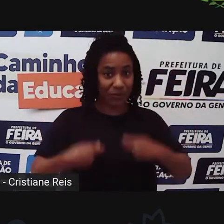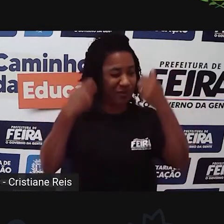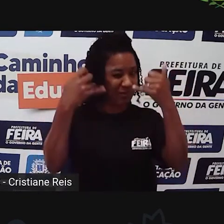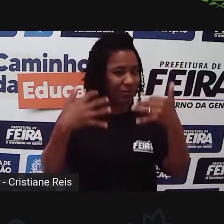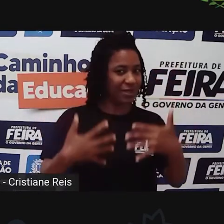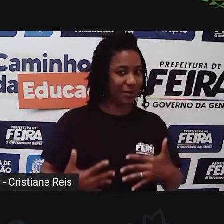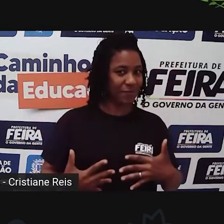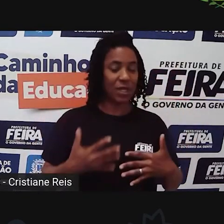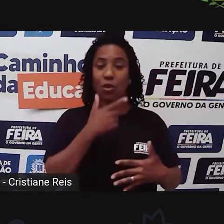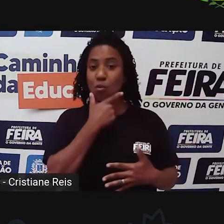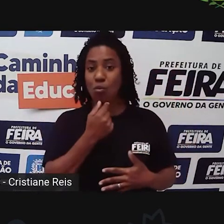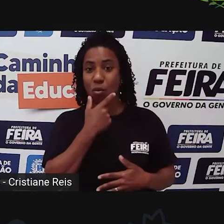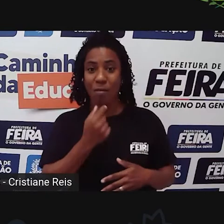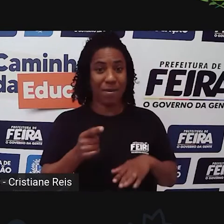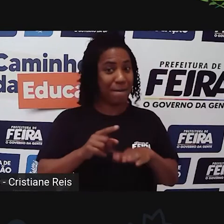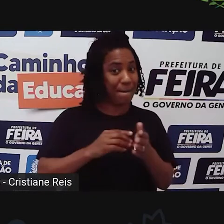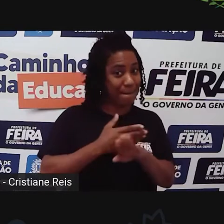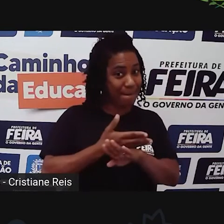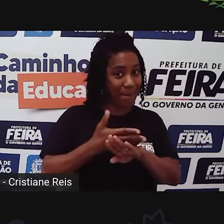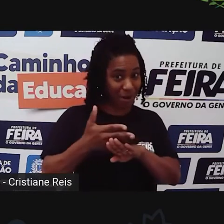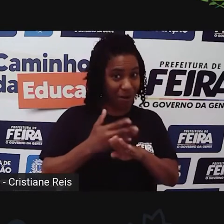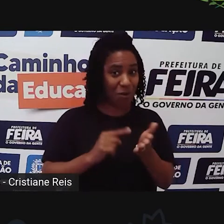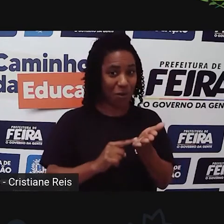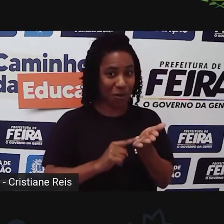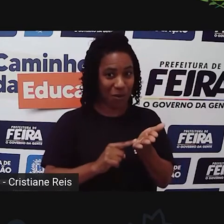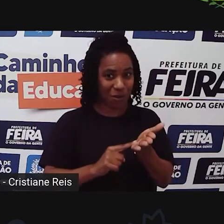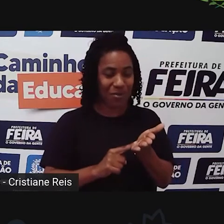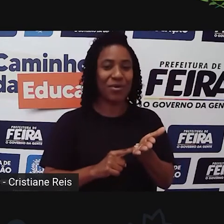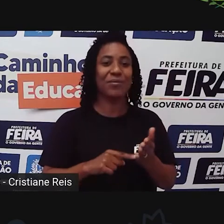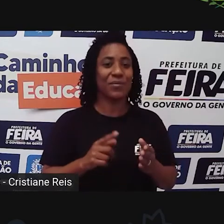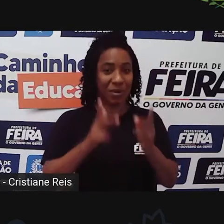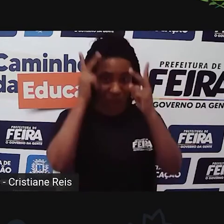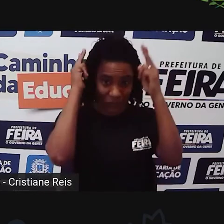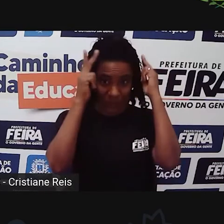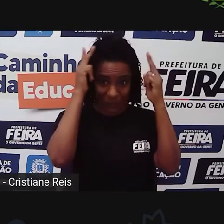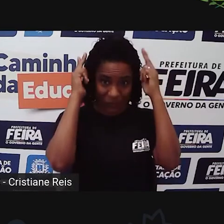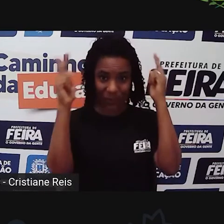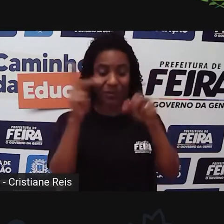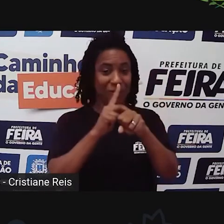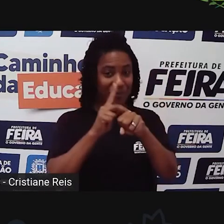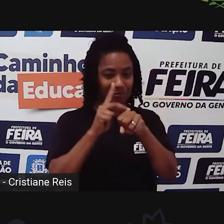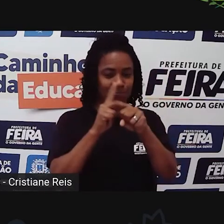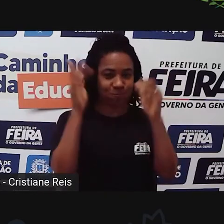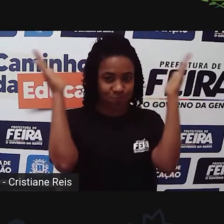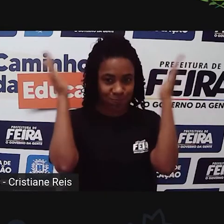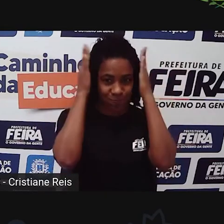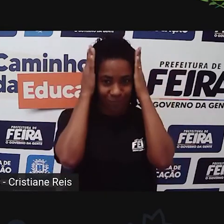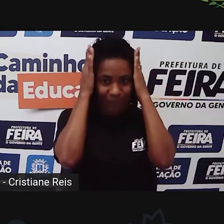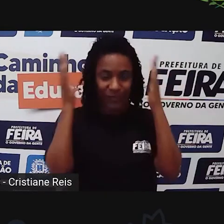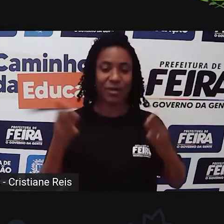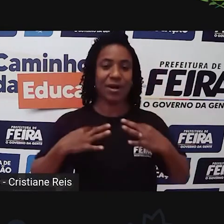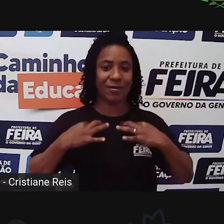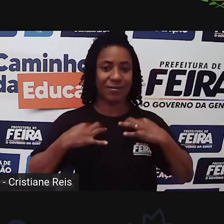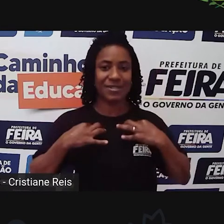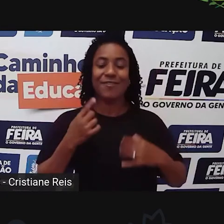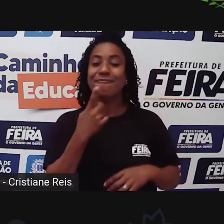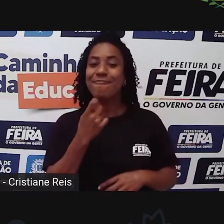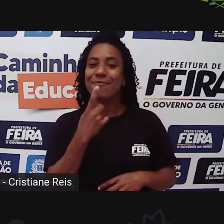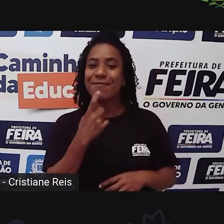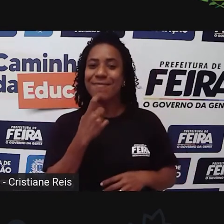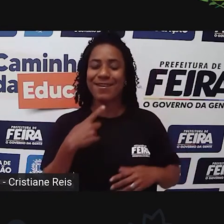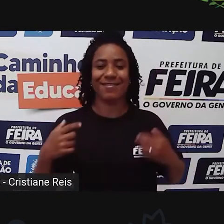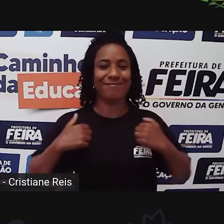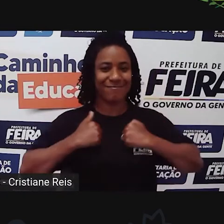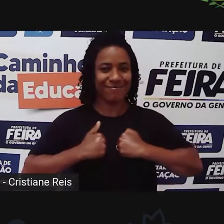Eu sou um homem branco, de cabelo preto e cortado bem curto. Eu estou utilizando uma camisa vermelha e um jaleco branco sobre a